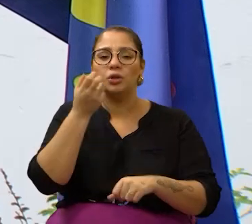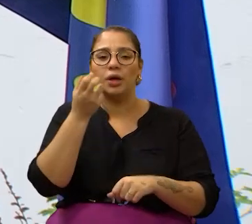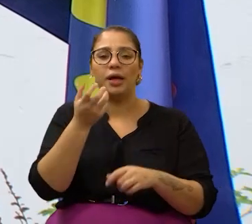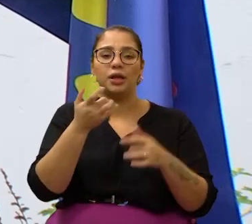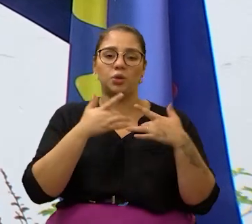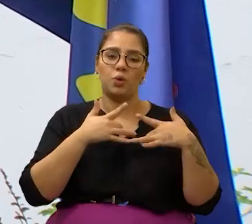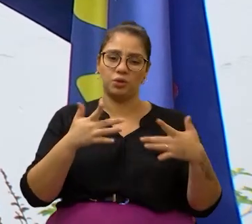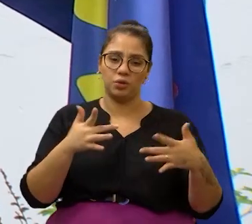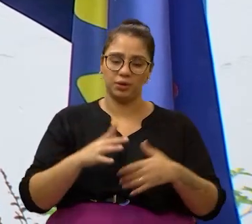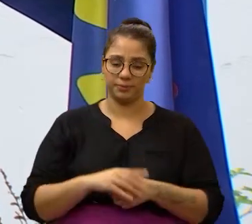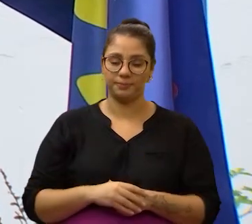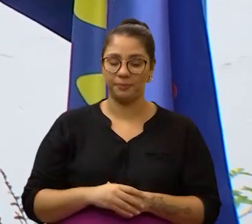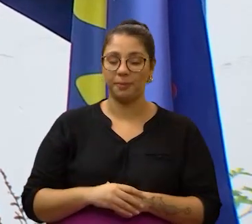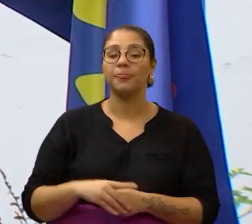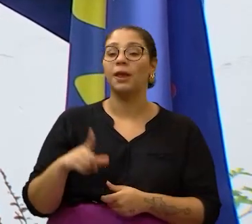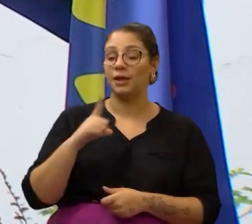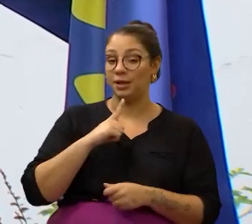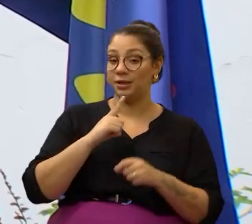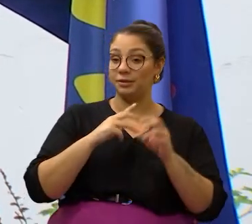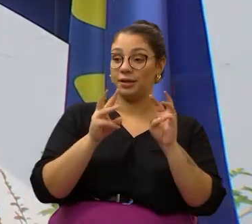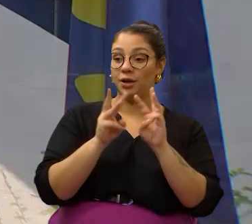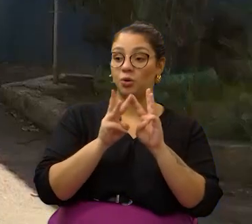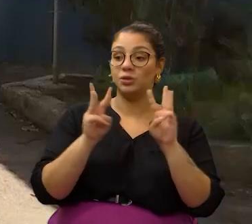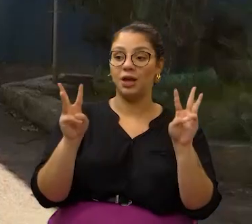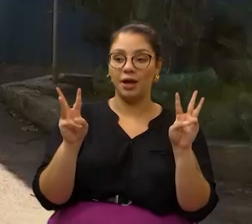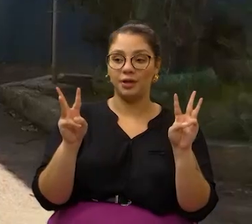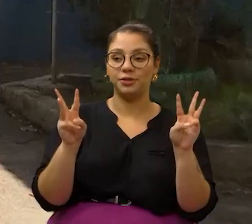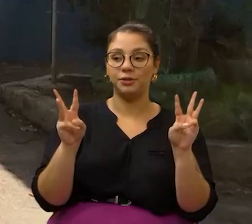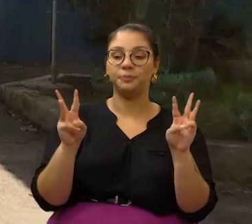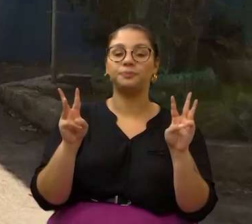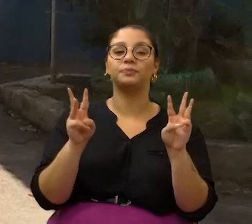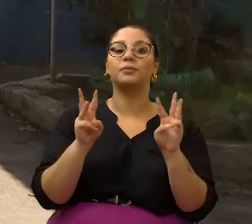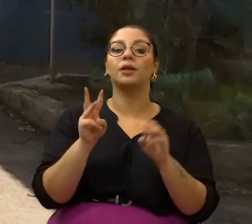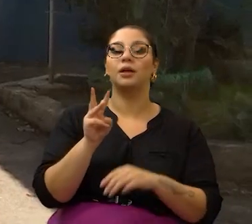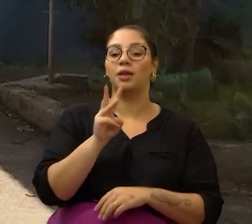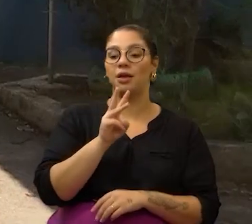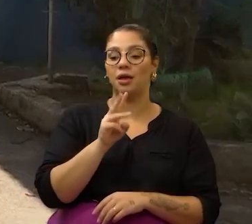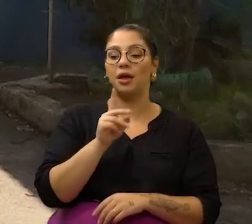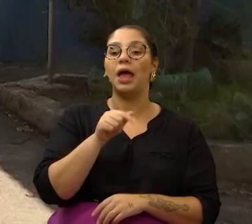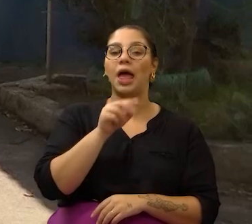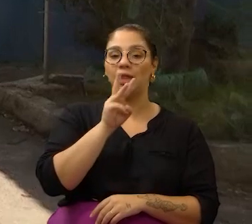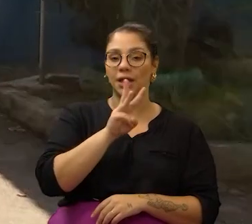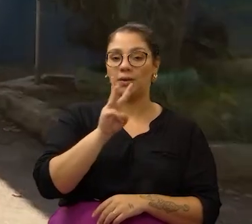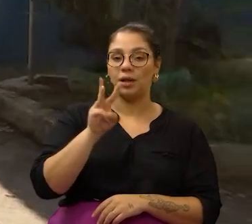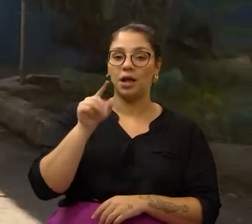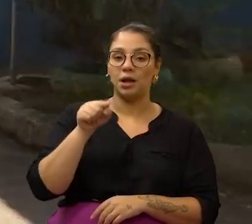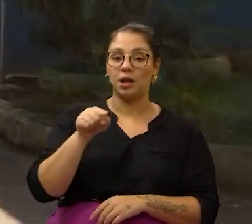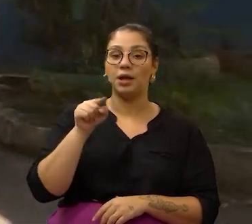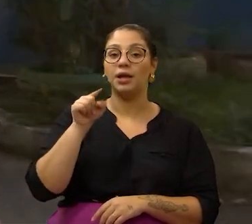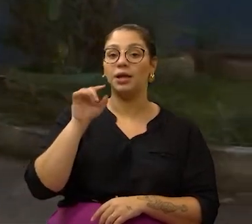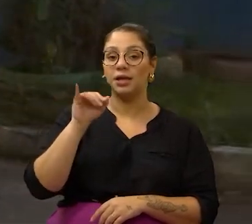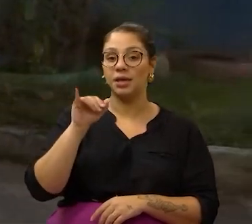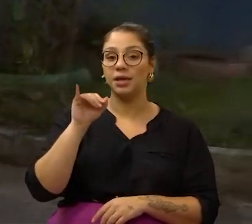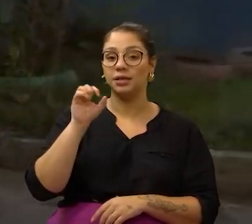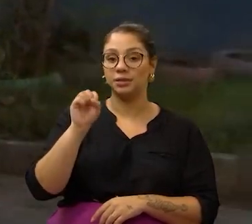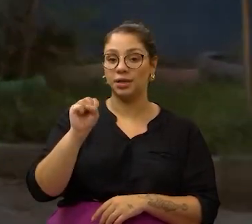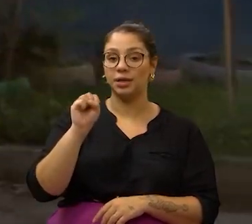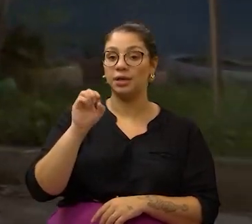tem, através do nosso site, www.icct